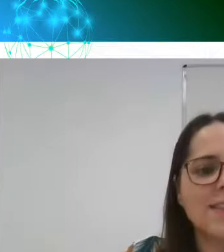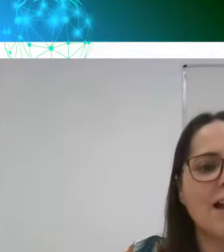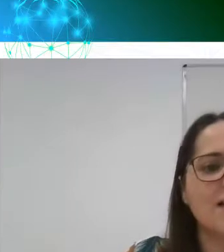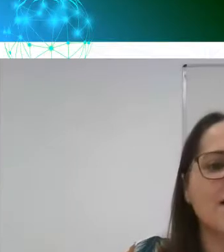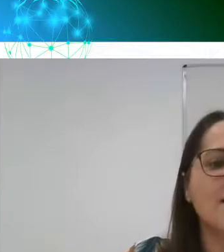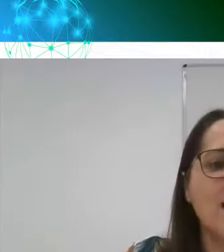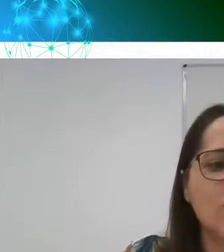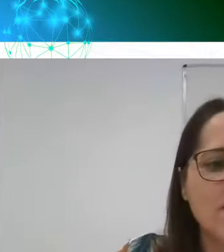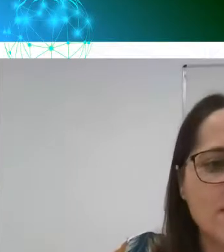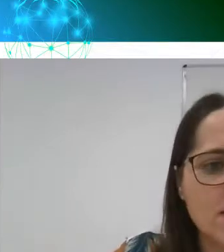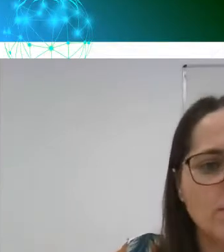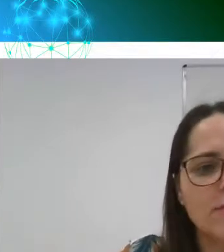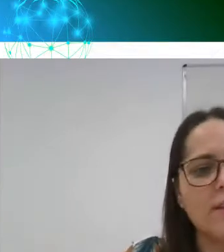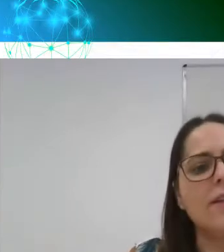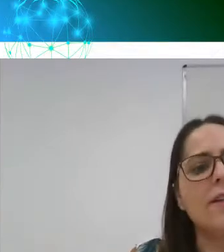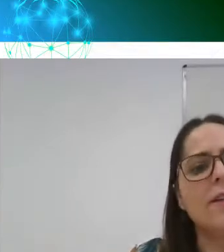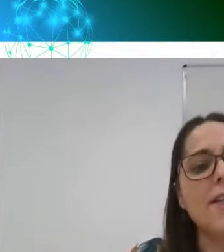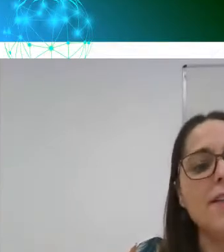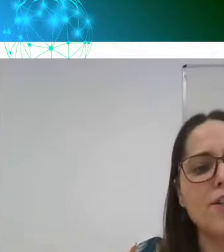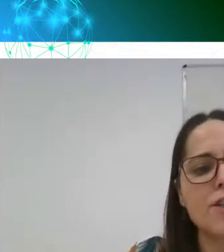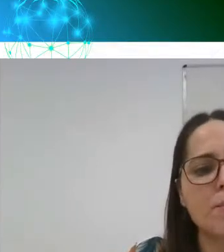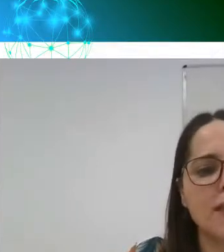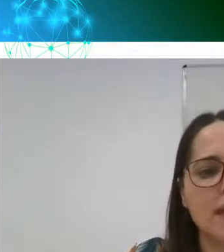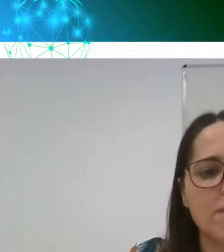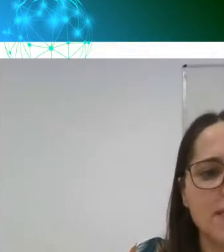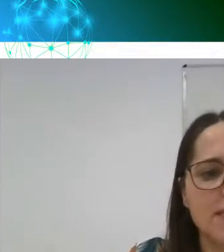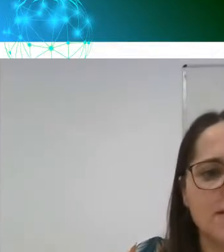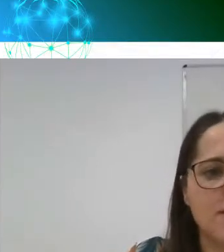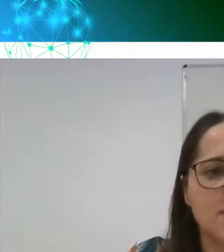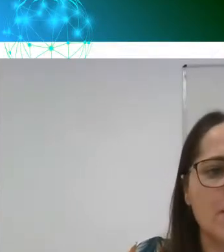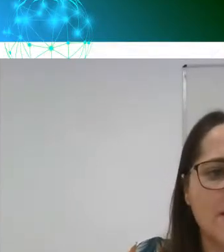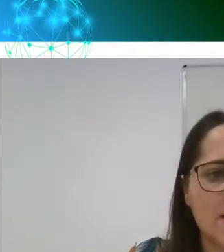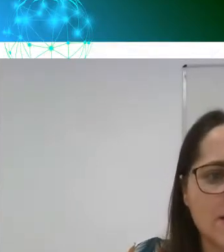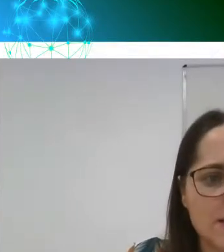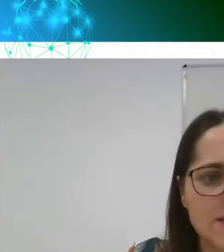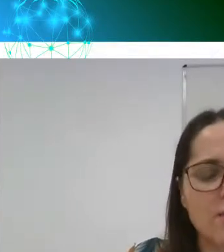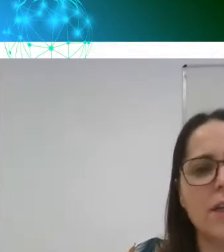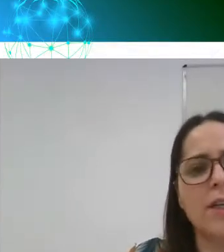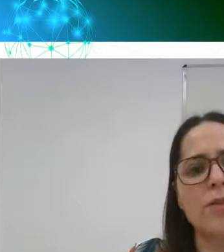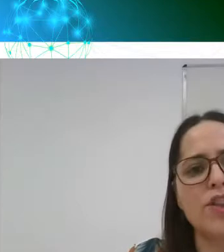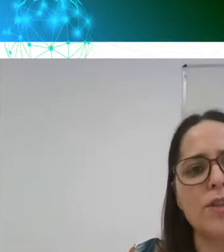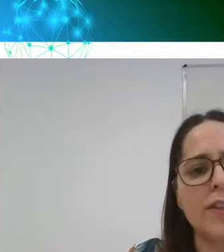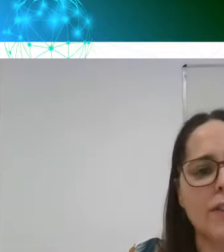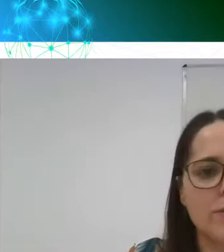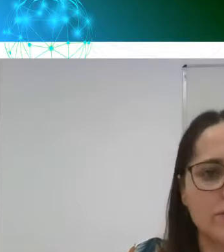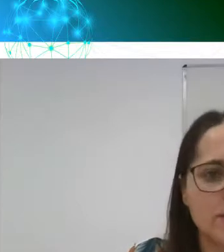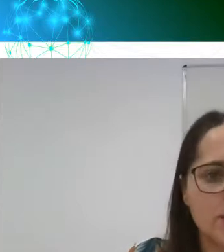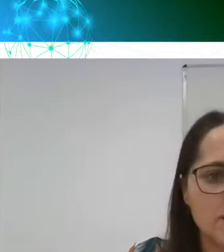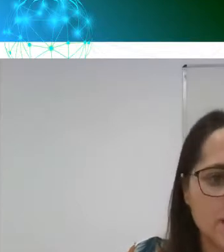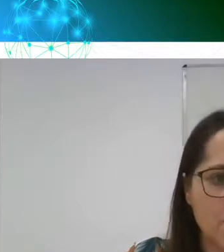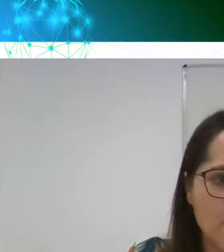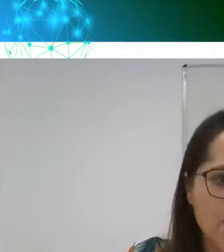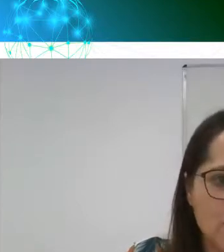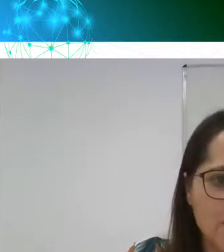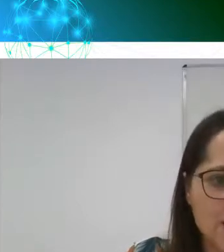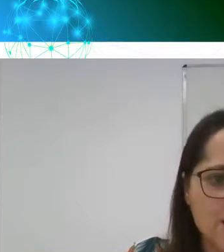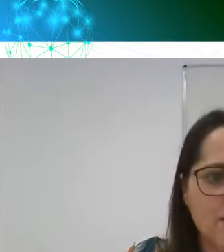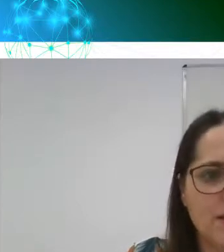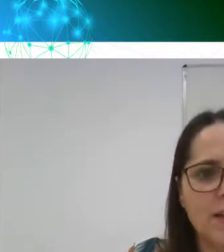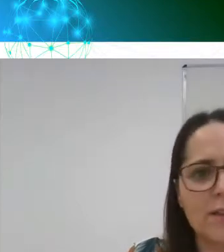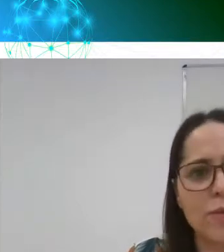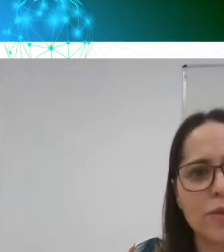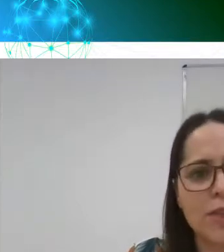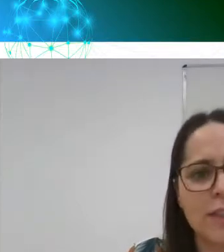na sala de graduação interdisciplinar em pesquisa. Então, essa é a sessão aí onde a gente vai ter os trabalhos sendo